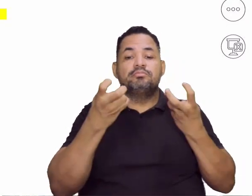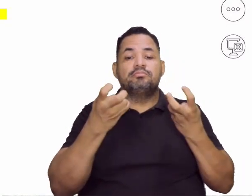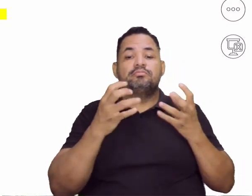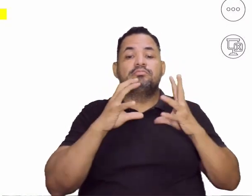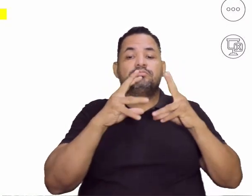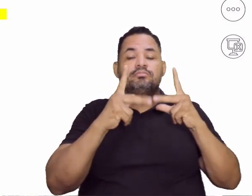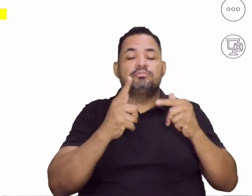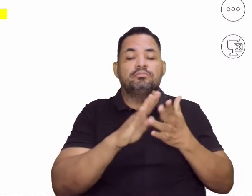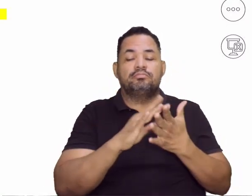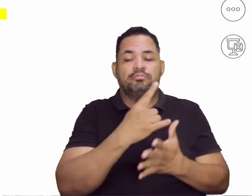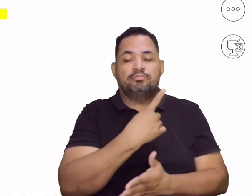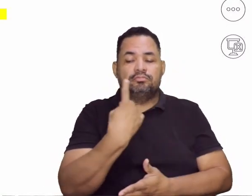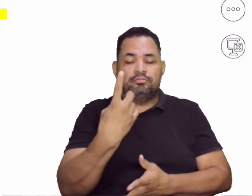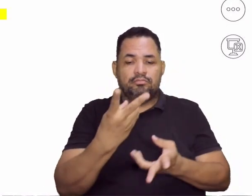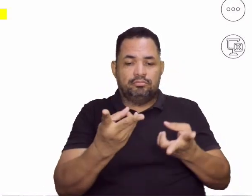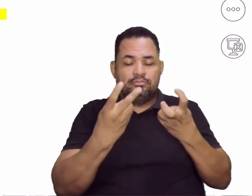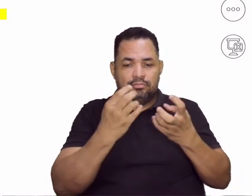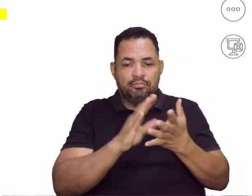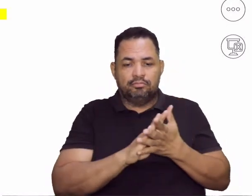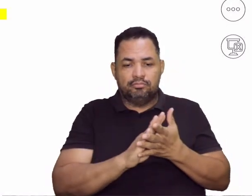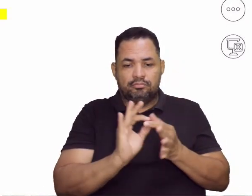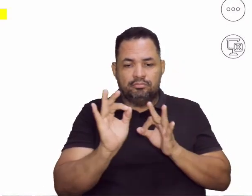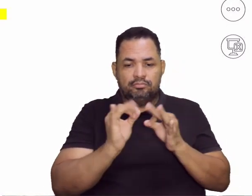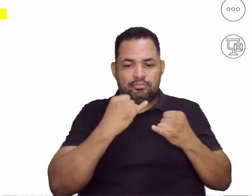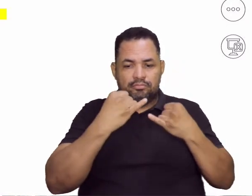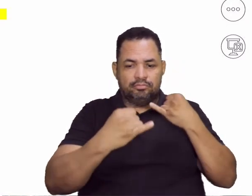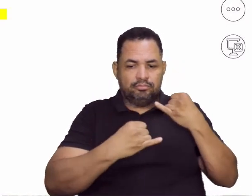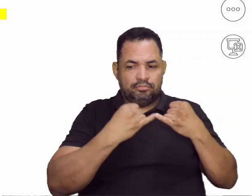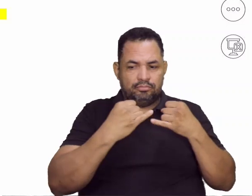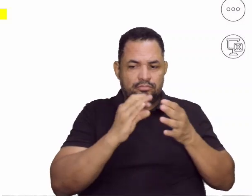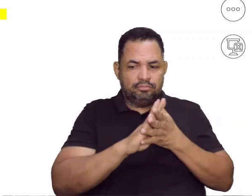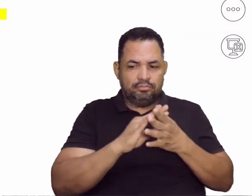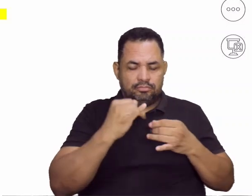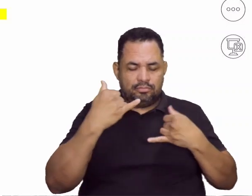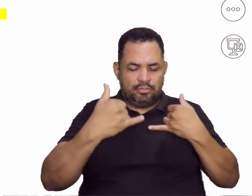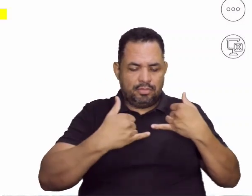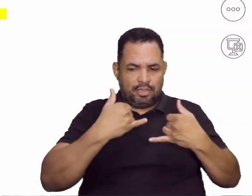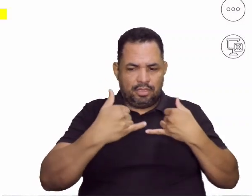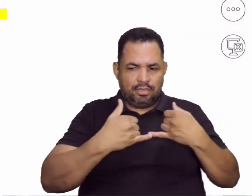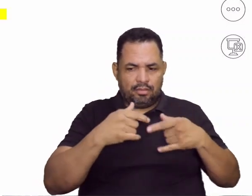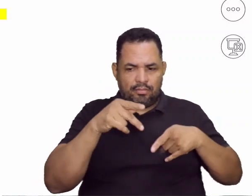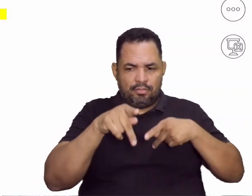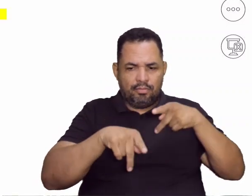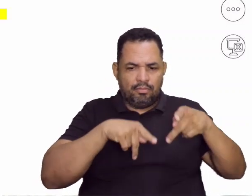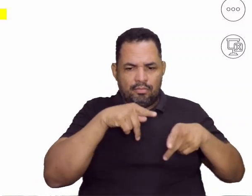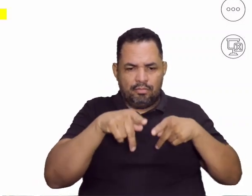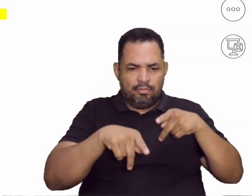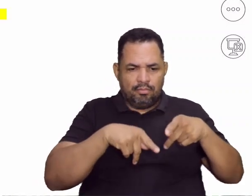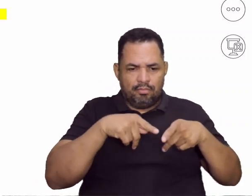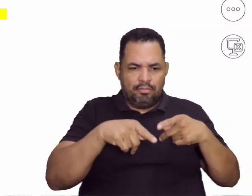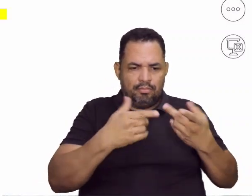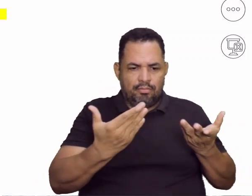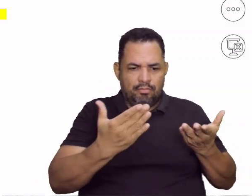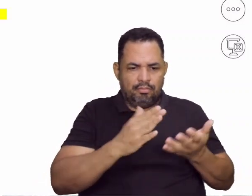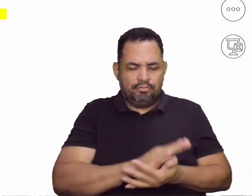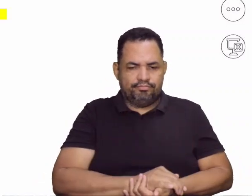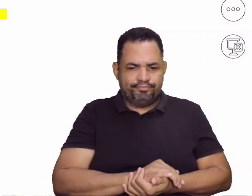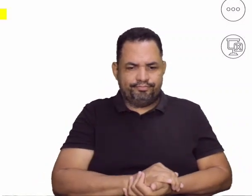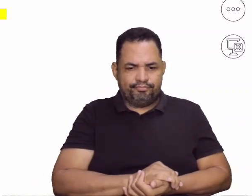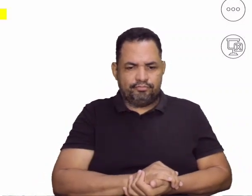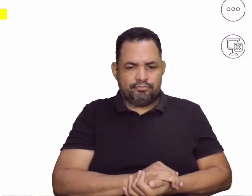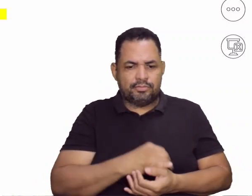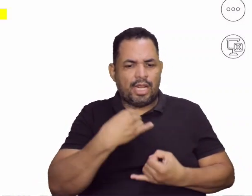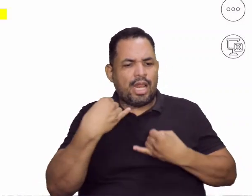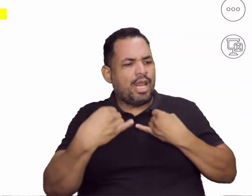Profiris? Nós percebemos que os jogos são uma forma popular de entretenimento, de